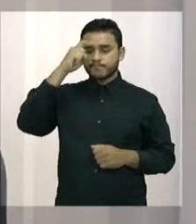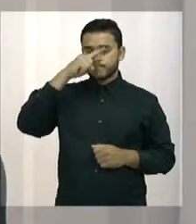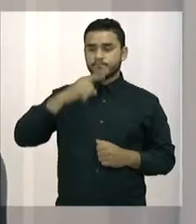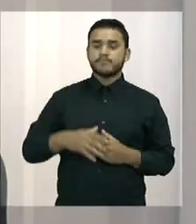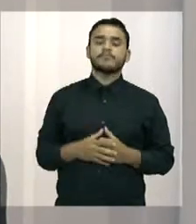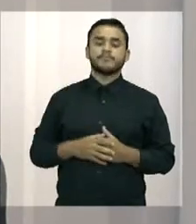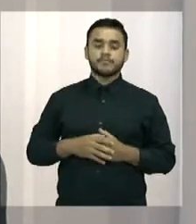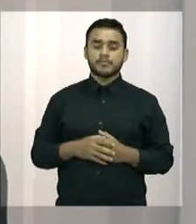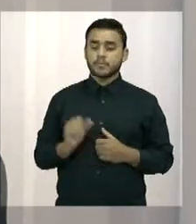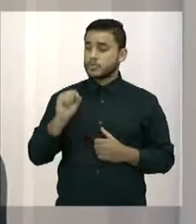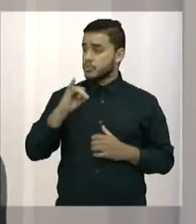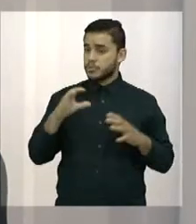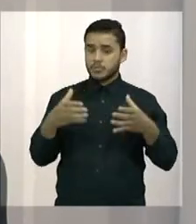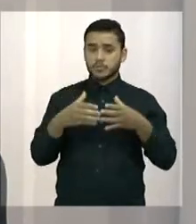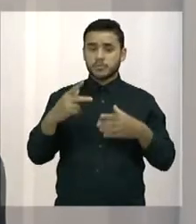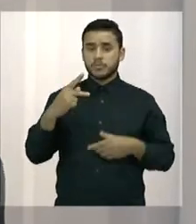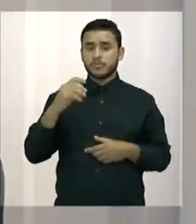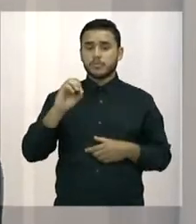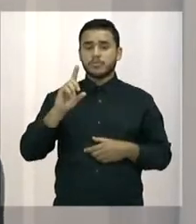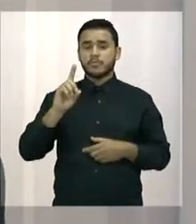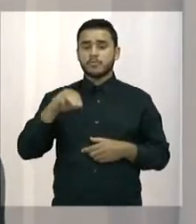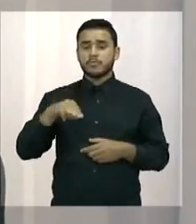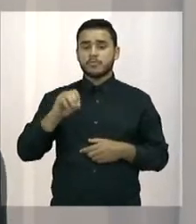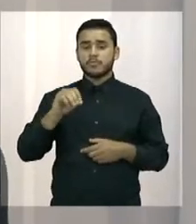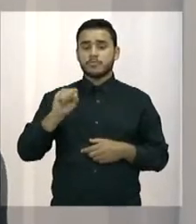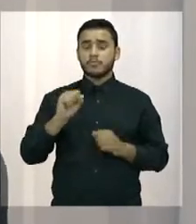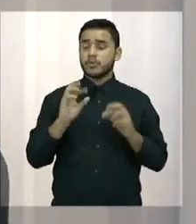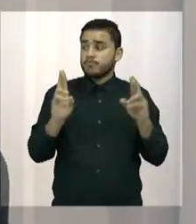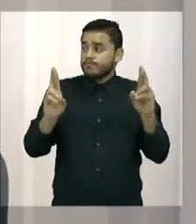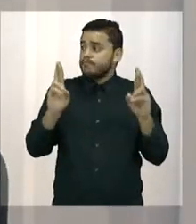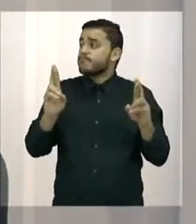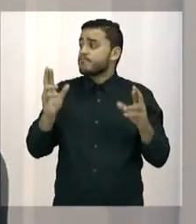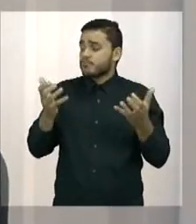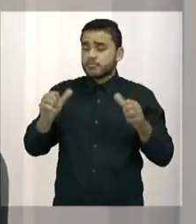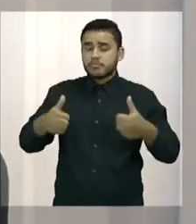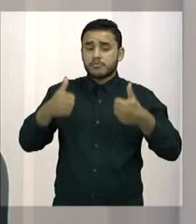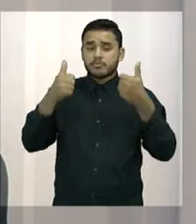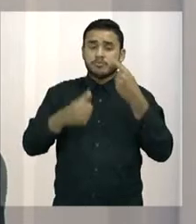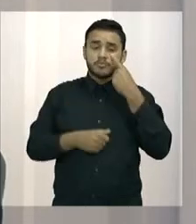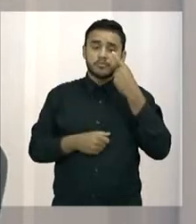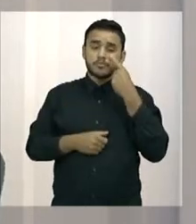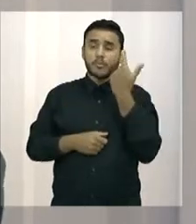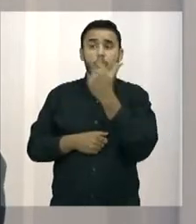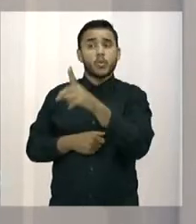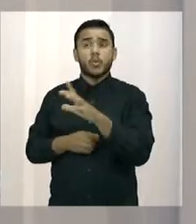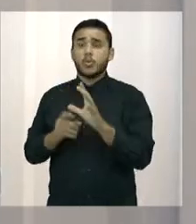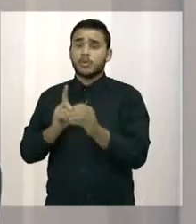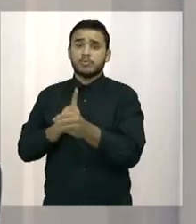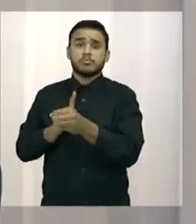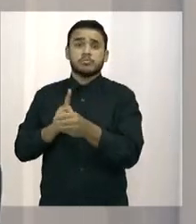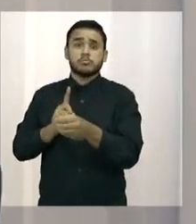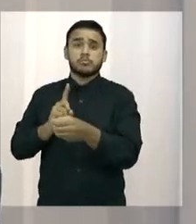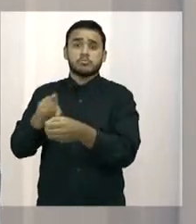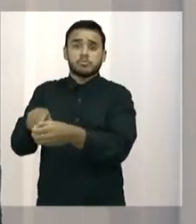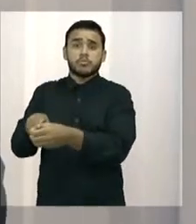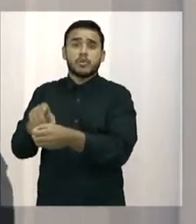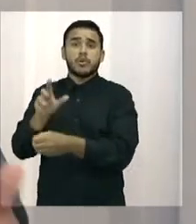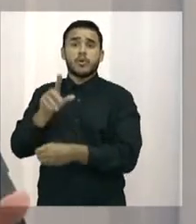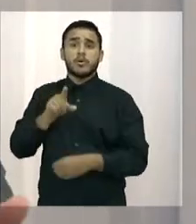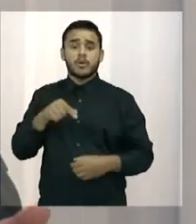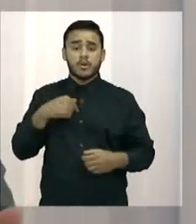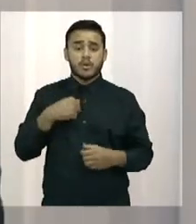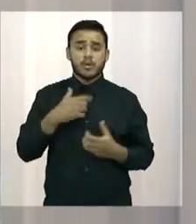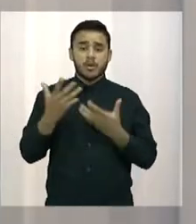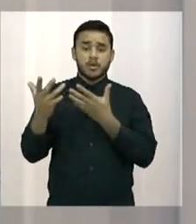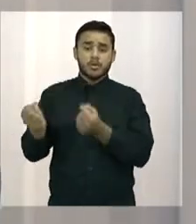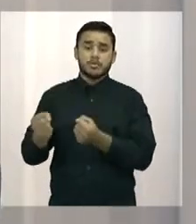se o Podemos não se estruturar direitinho. Eu espero que sim. Eu vou ter que procurar uma legenda que a gente possa se adequar. Primeiro que a gente